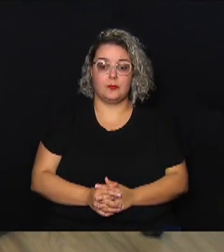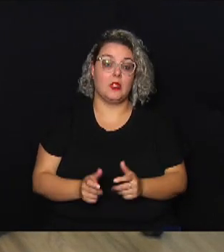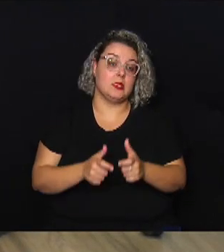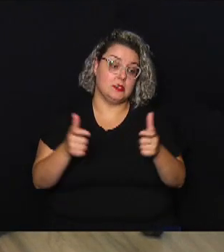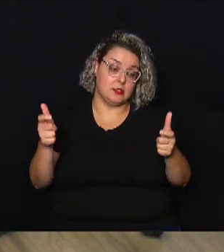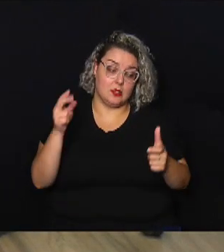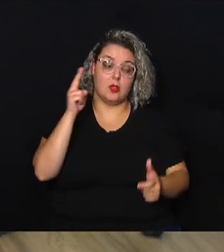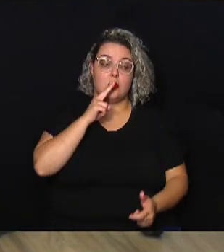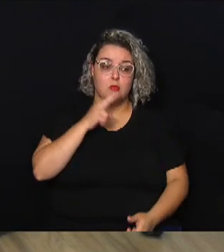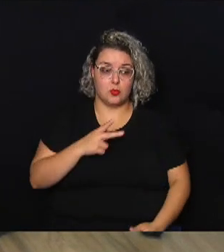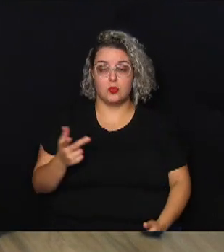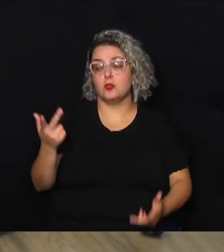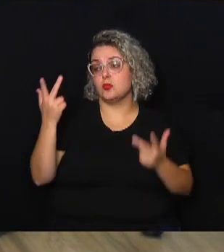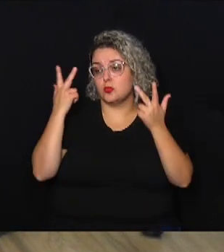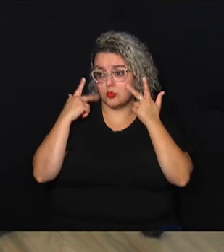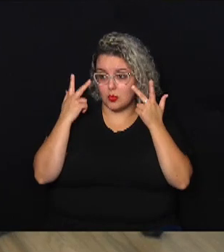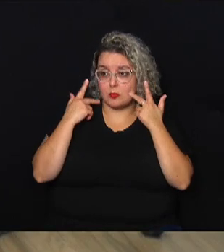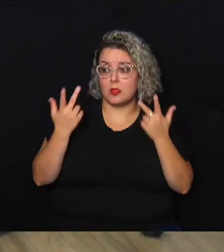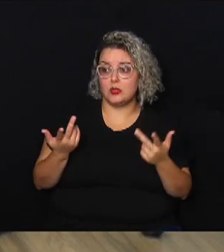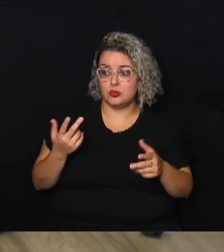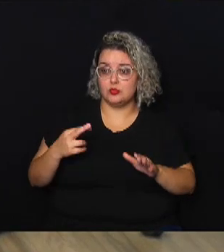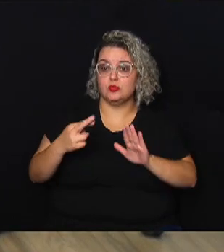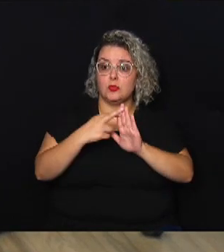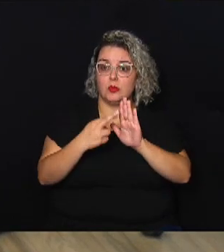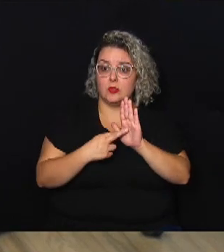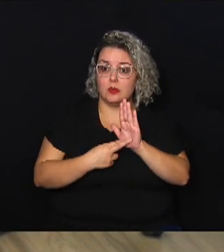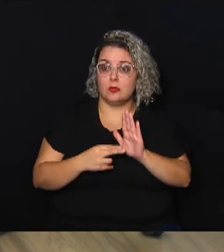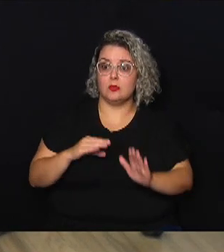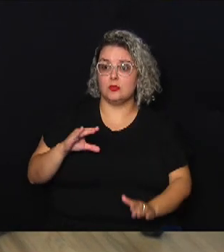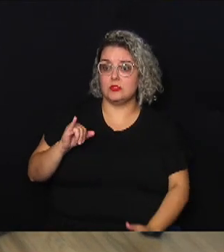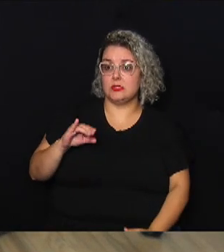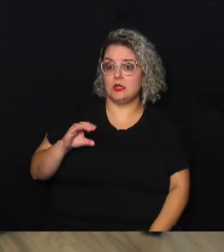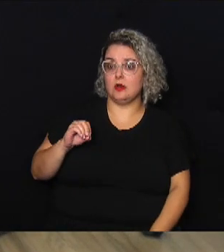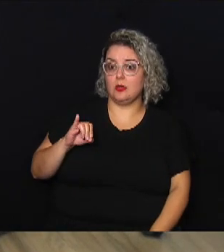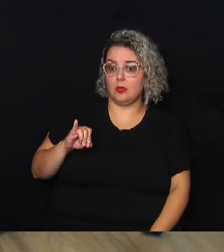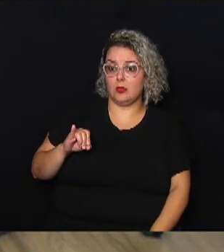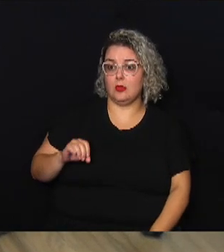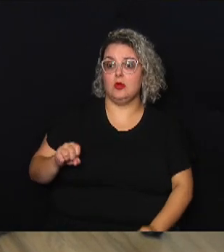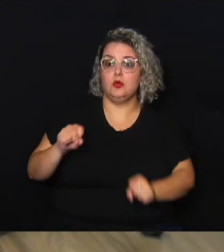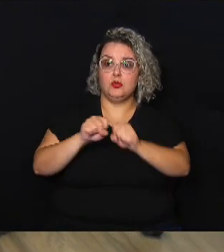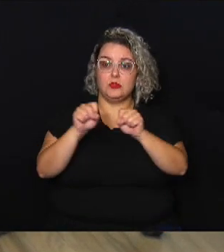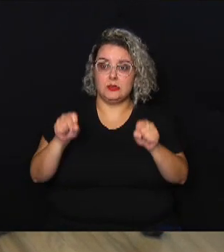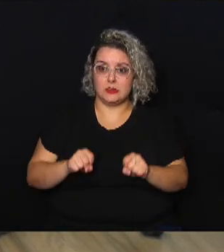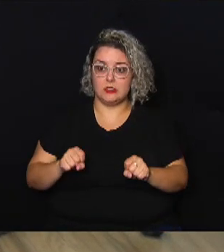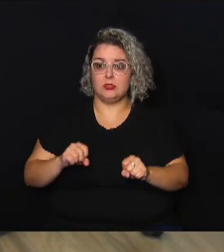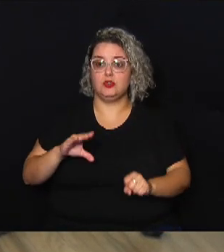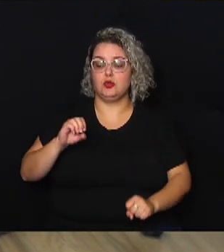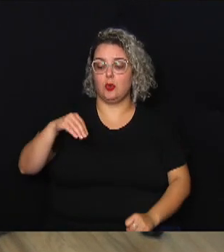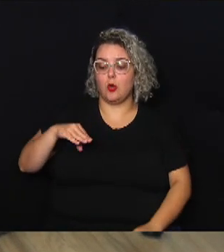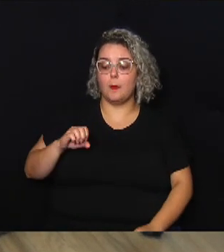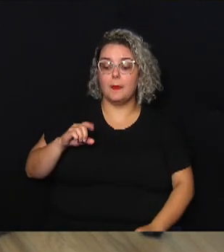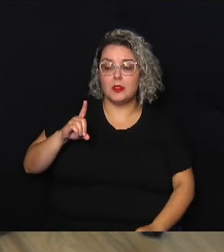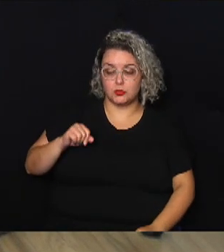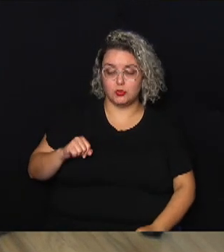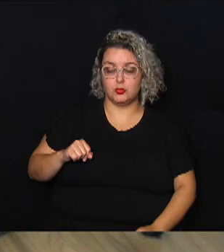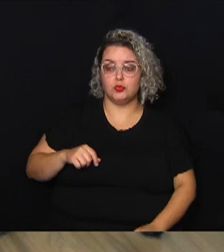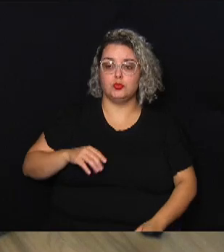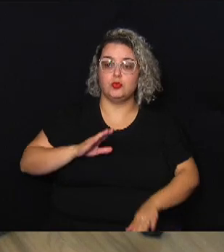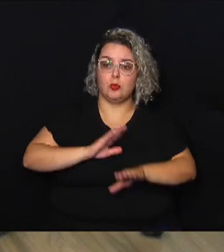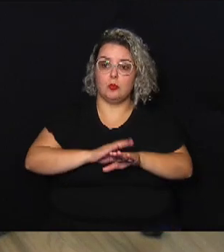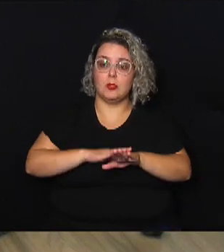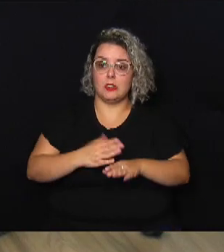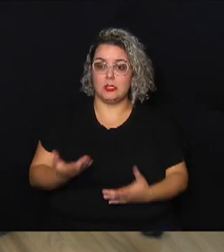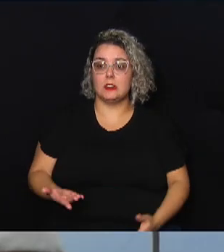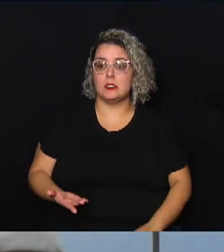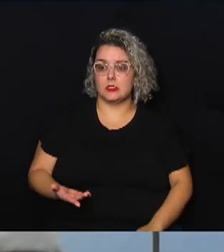normalmente por regra é instaurado o SICOI né que é Sistema Integrado de Comando e Operações de Emergência ele vem de uma doutrina